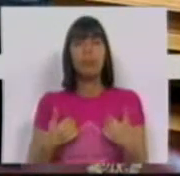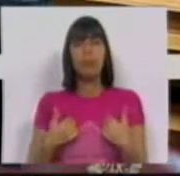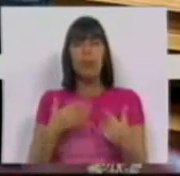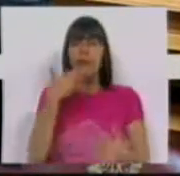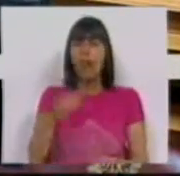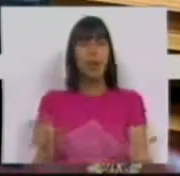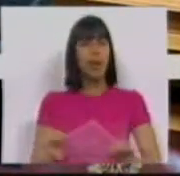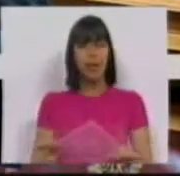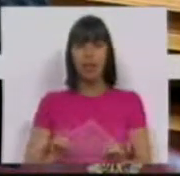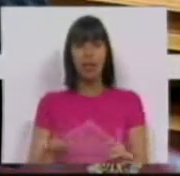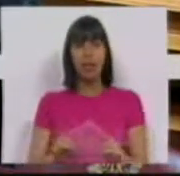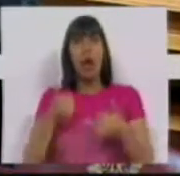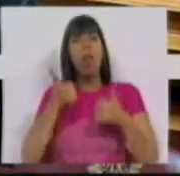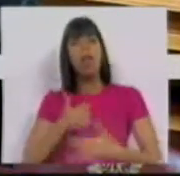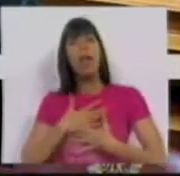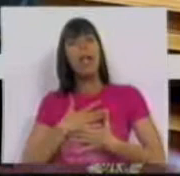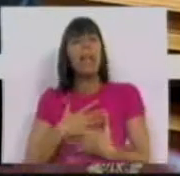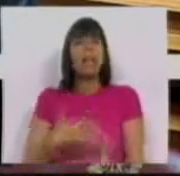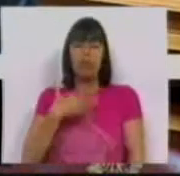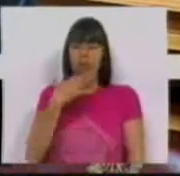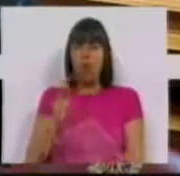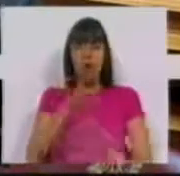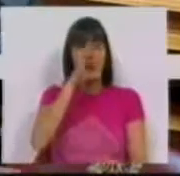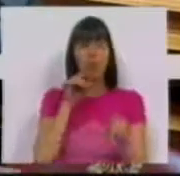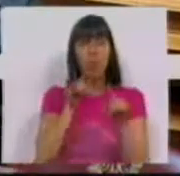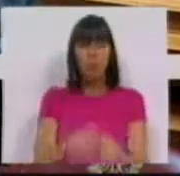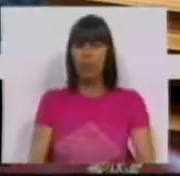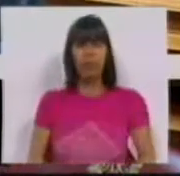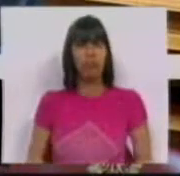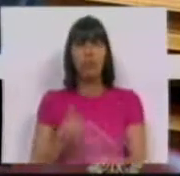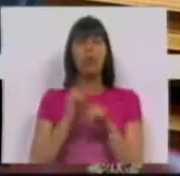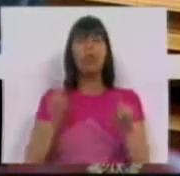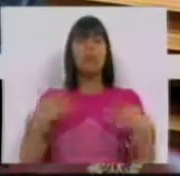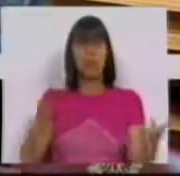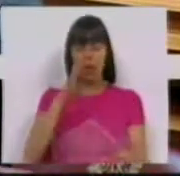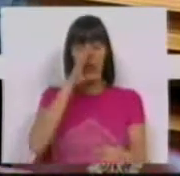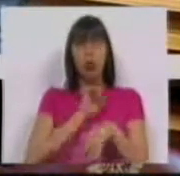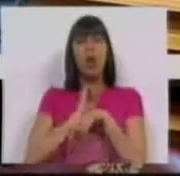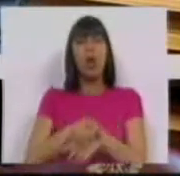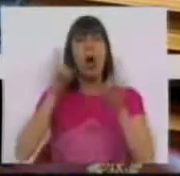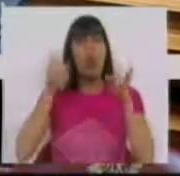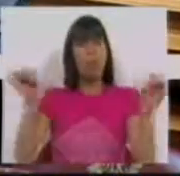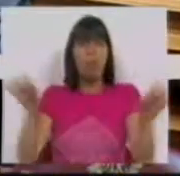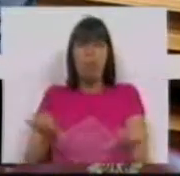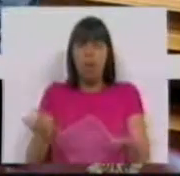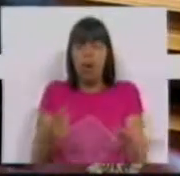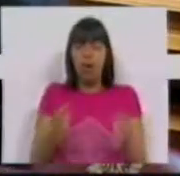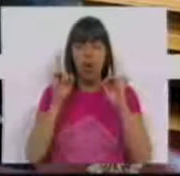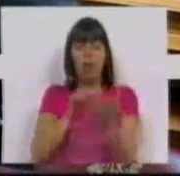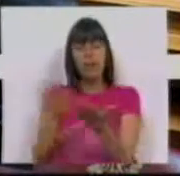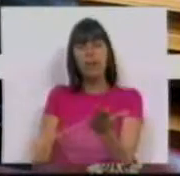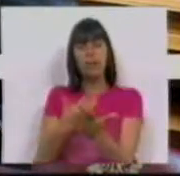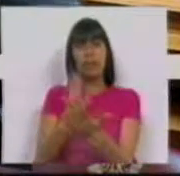acreditamos nas boas intenções do Governo porque o Governo desde logo começa mal, começa